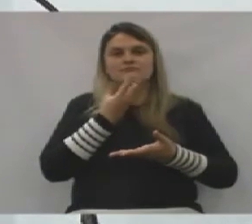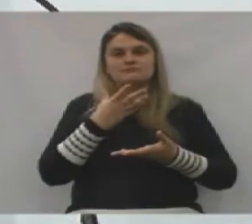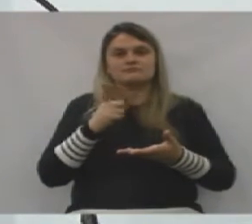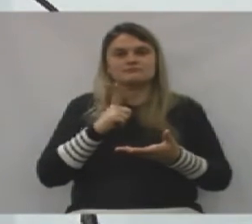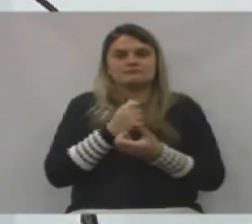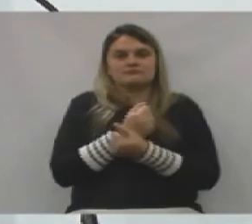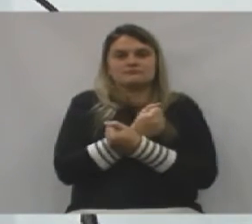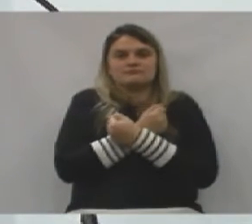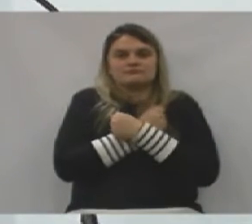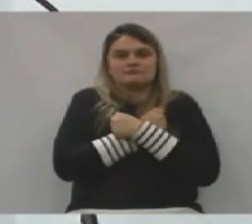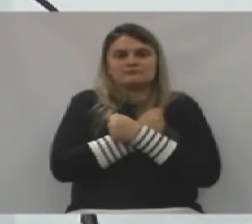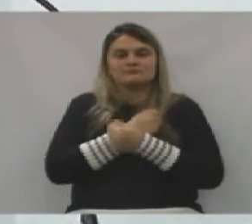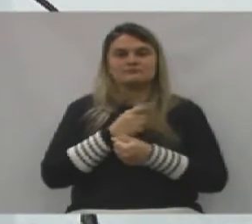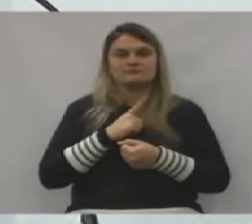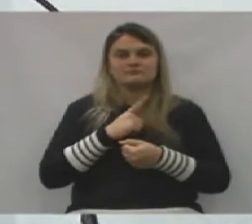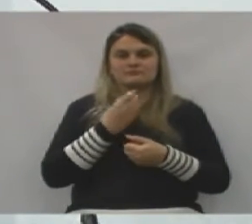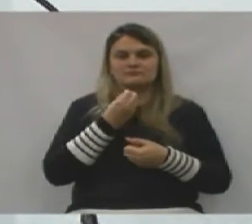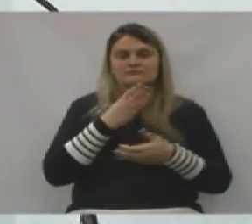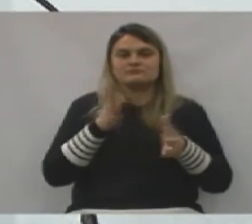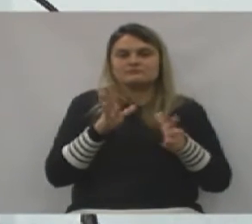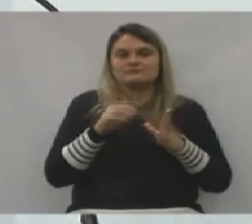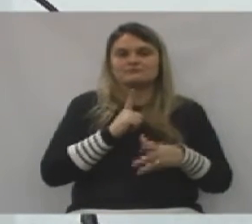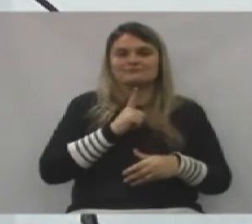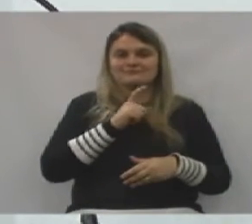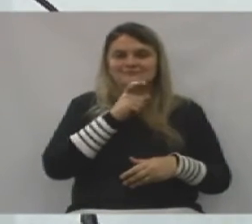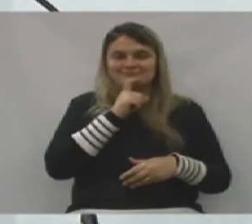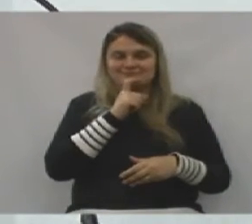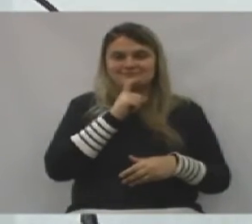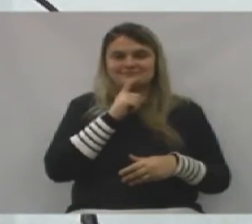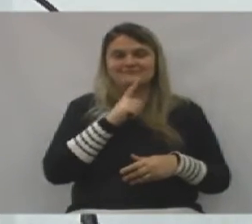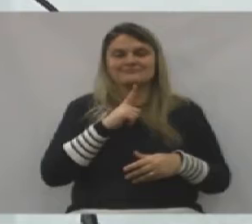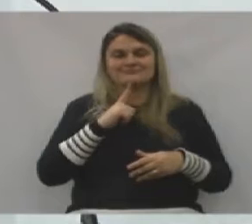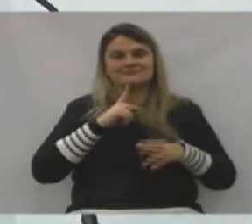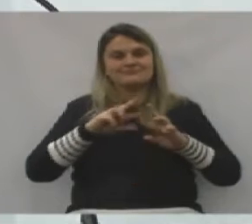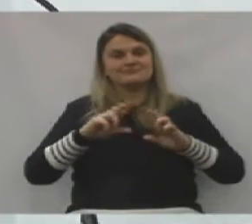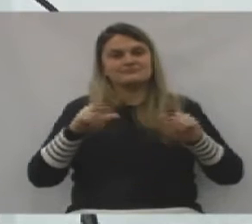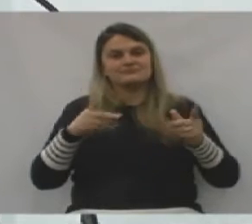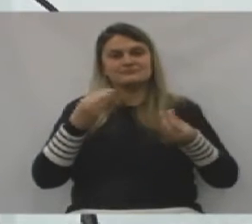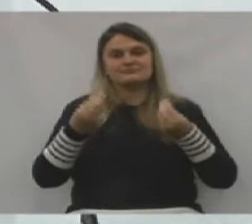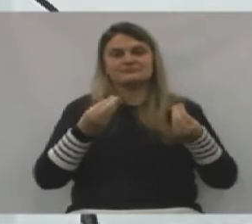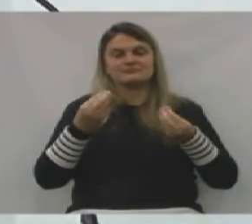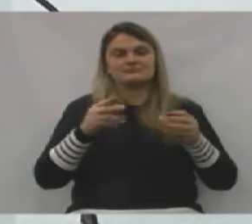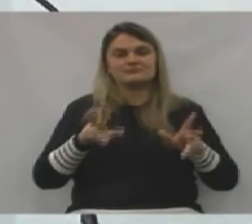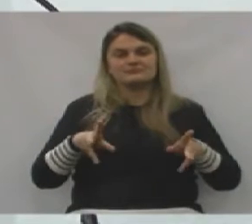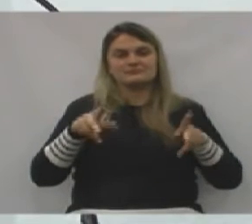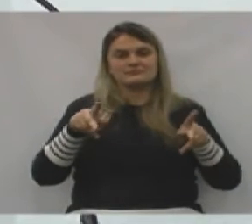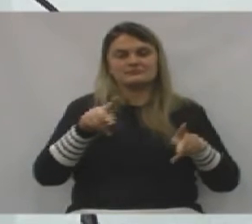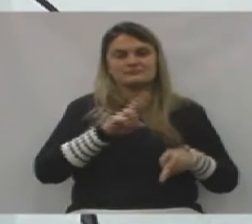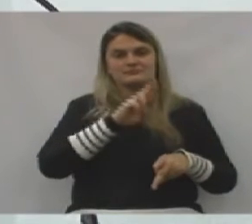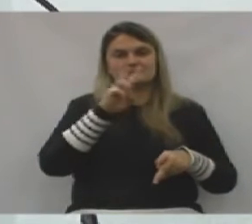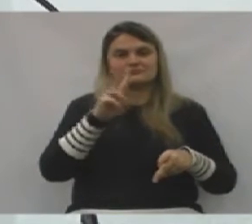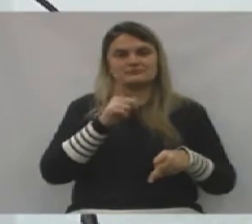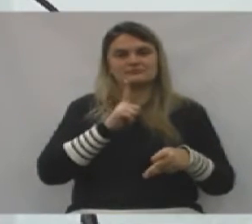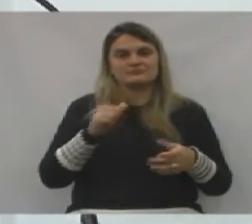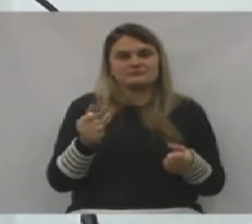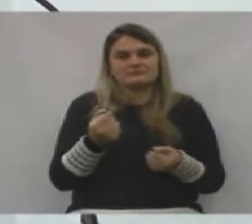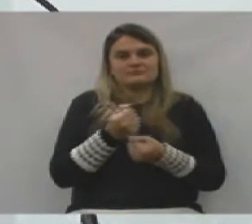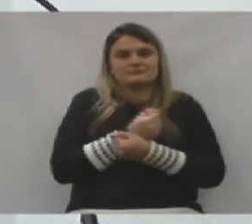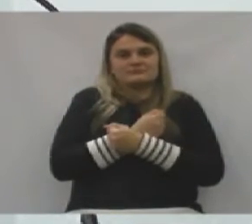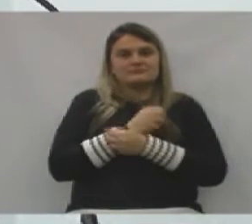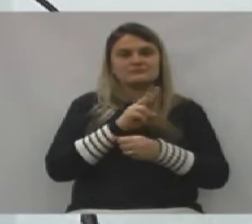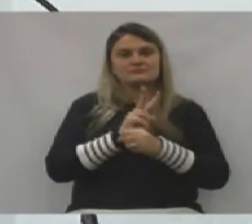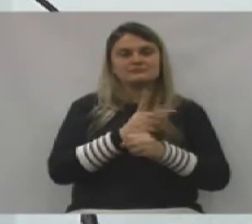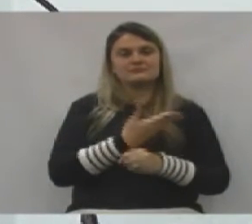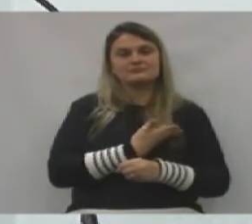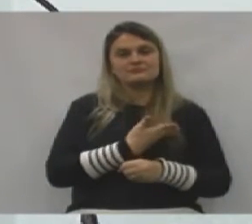caloroso, acolhedor, com esse frio todo, se contrasta com a maneira que o povo aqui recebe, cuida, é